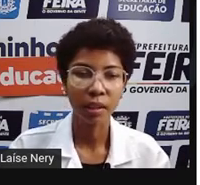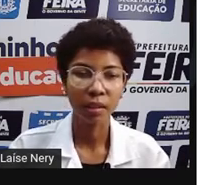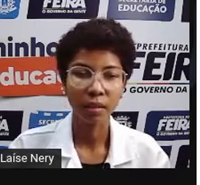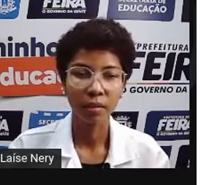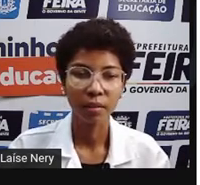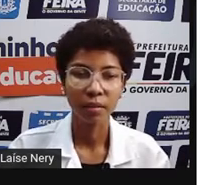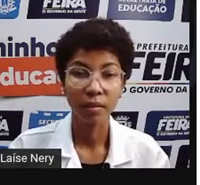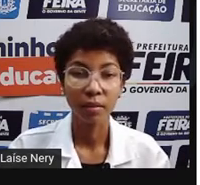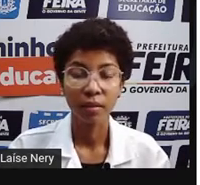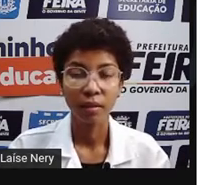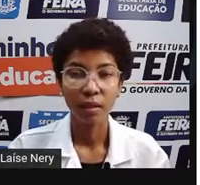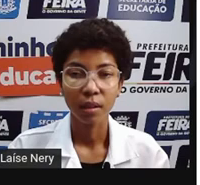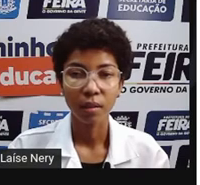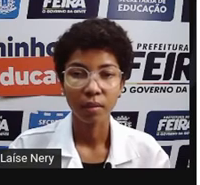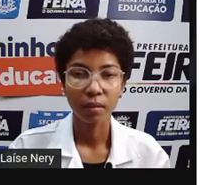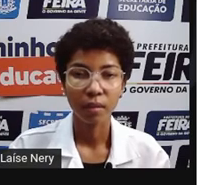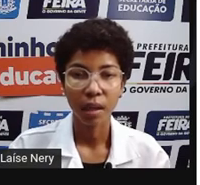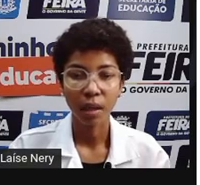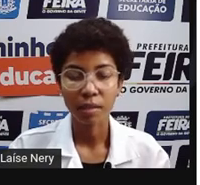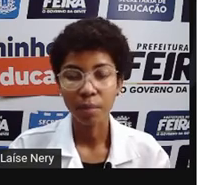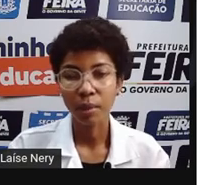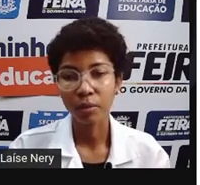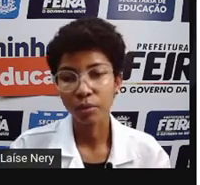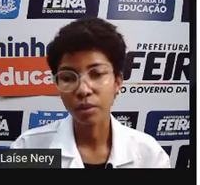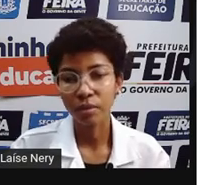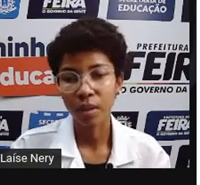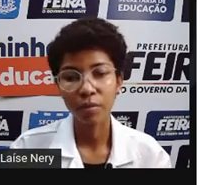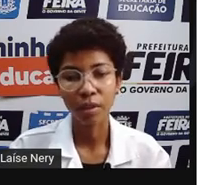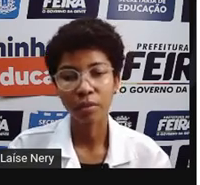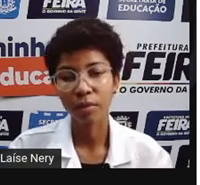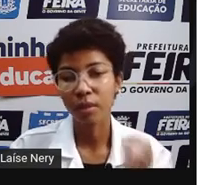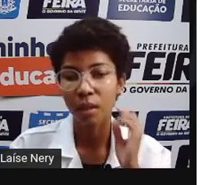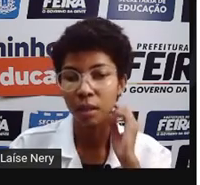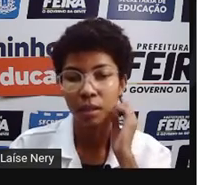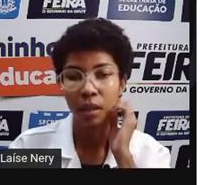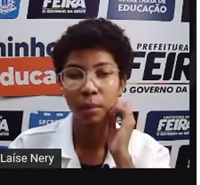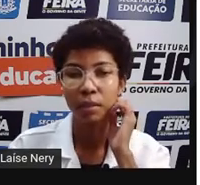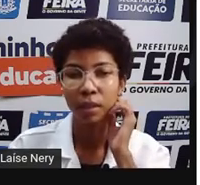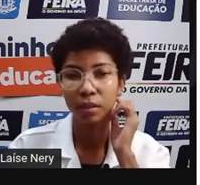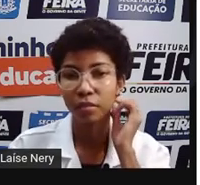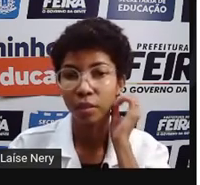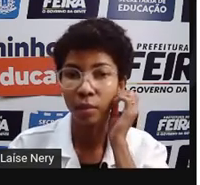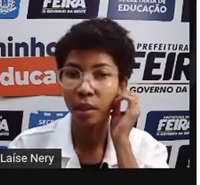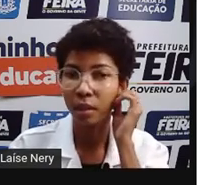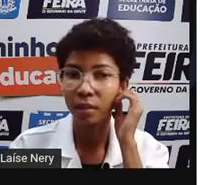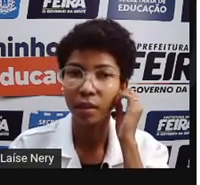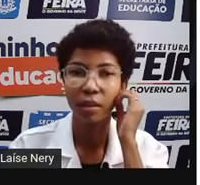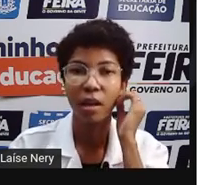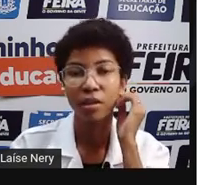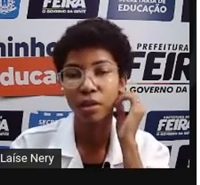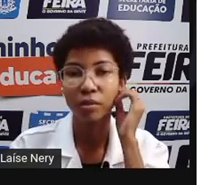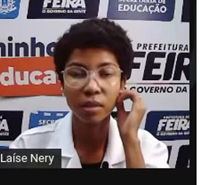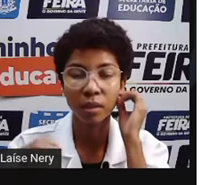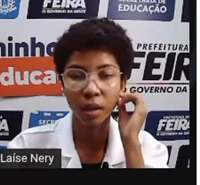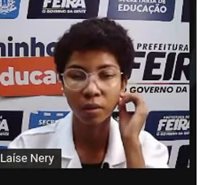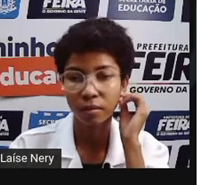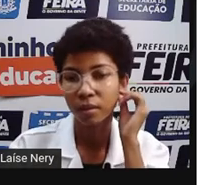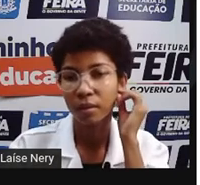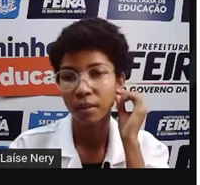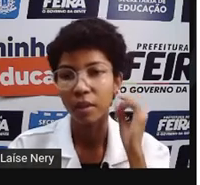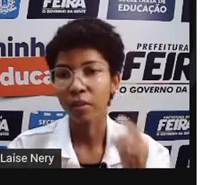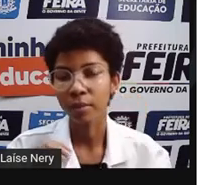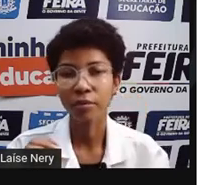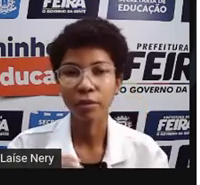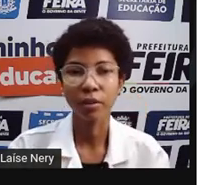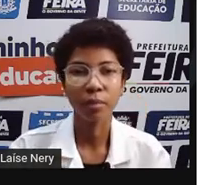é que, sabendo disso, vendo que ali a bandeira está vermelha, é já um sinal,